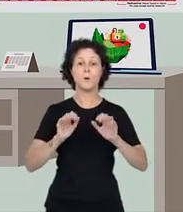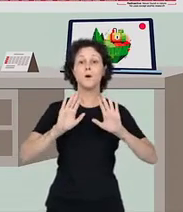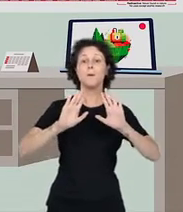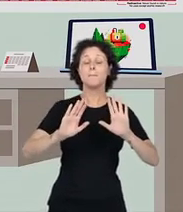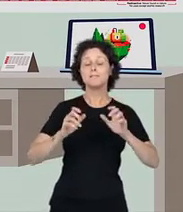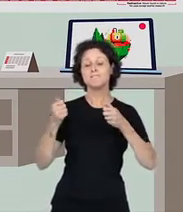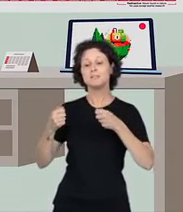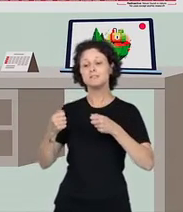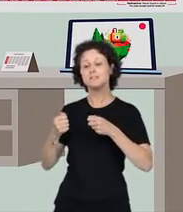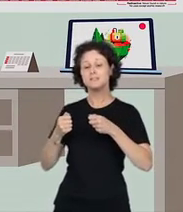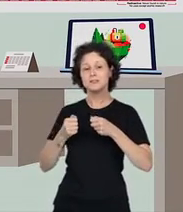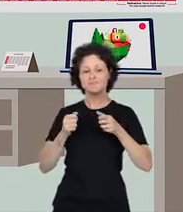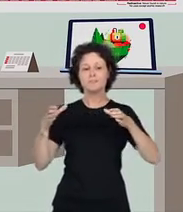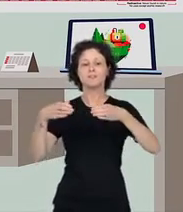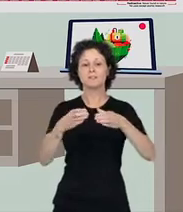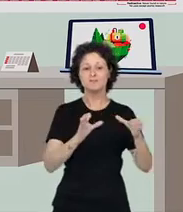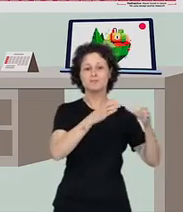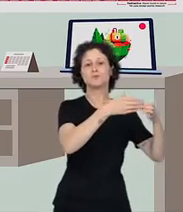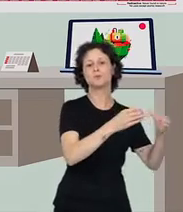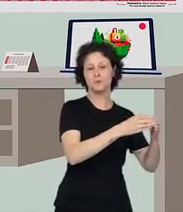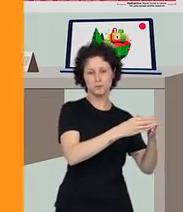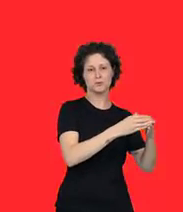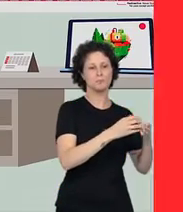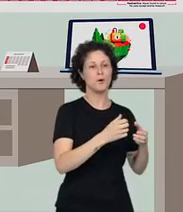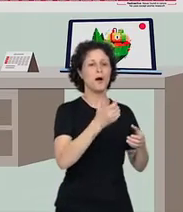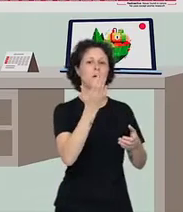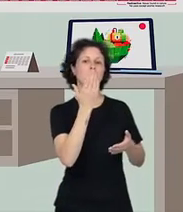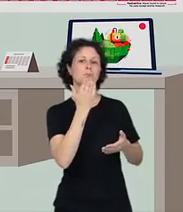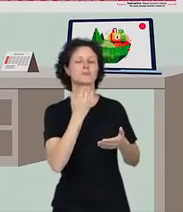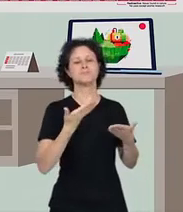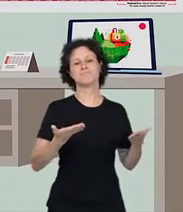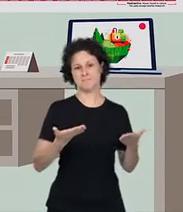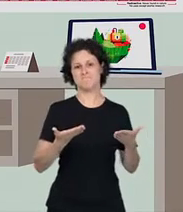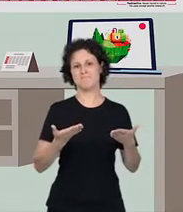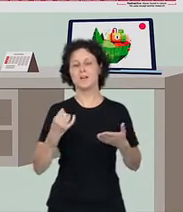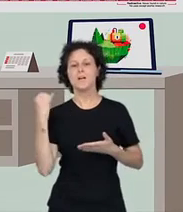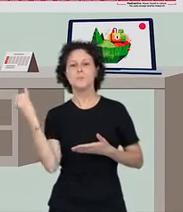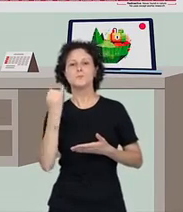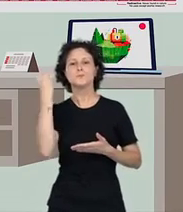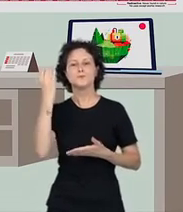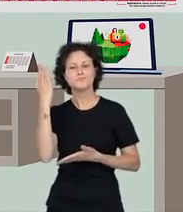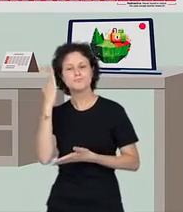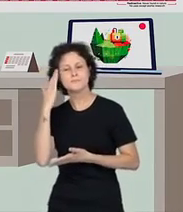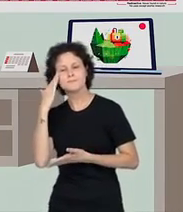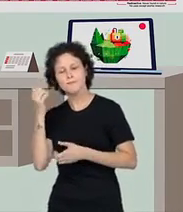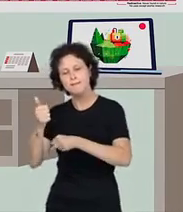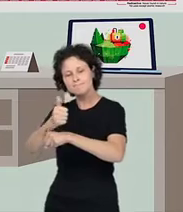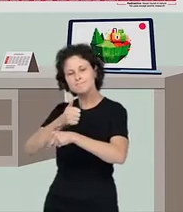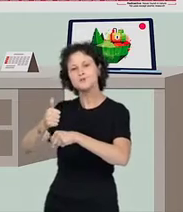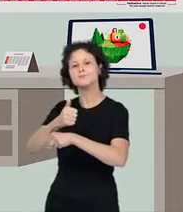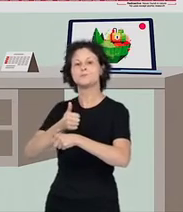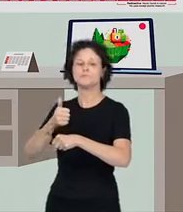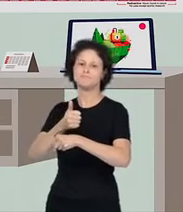produzir lucro, mas também não podem destruir a natureza. Na viagem de hoje, aprendemos que a pecuária é uma atividade que está